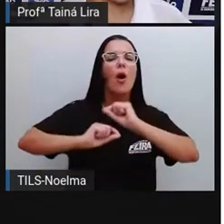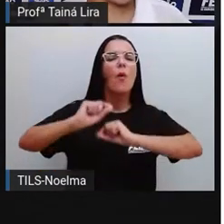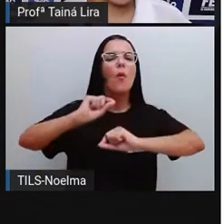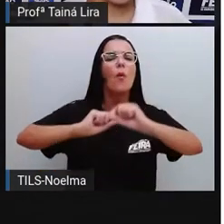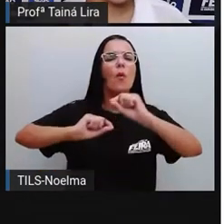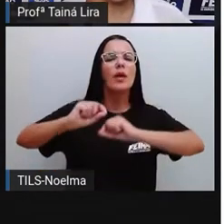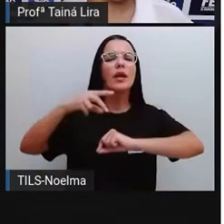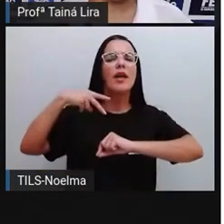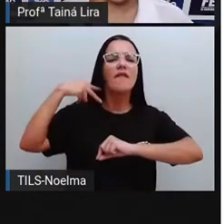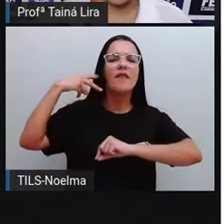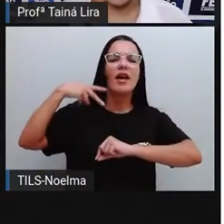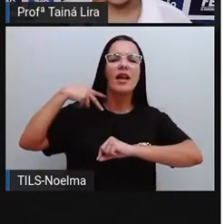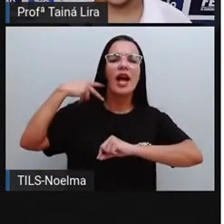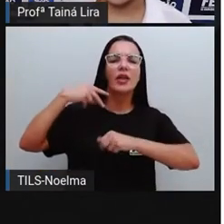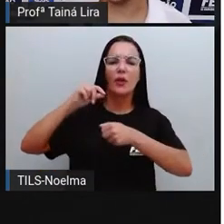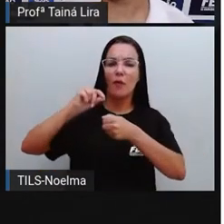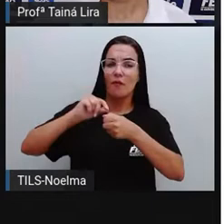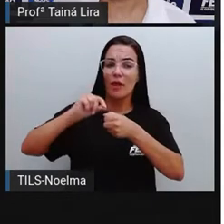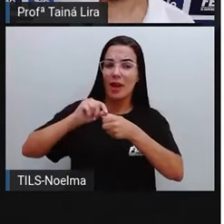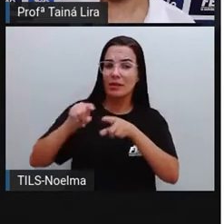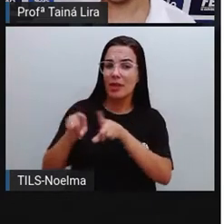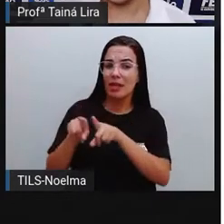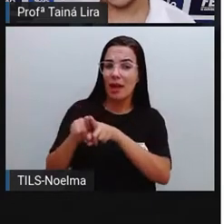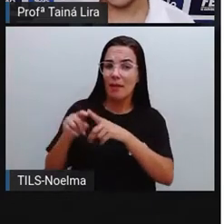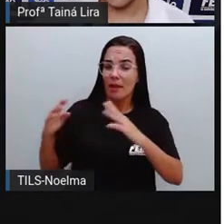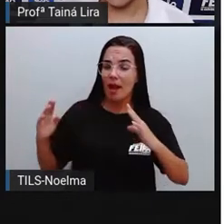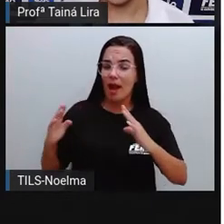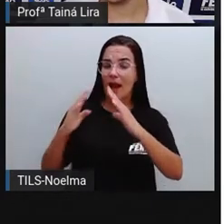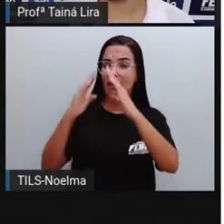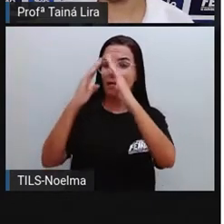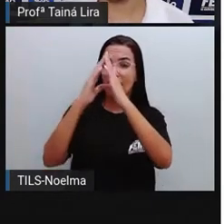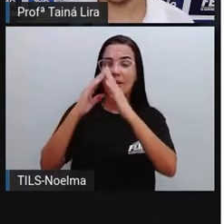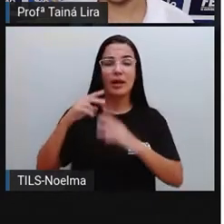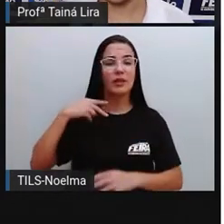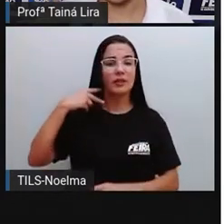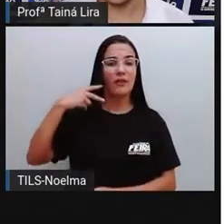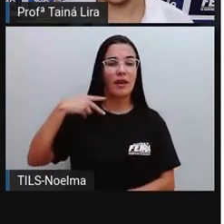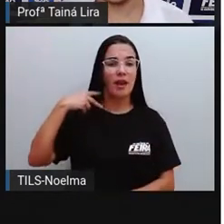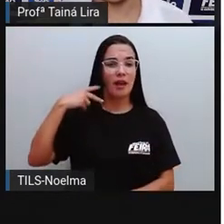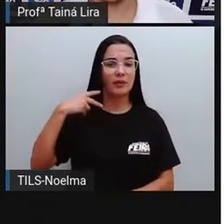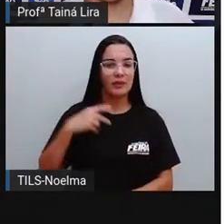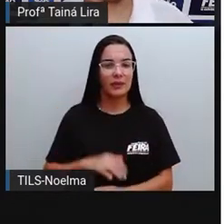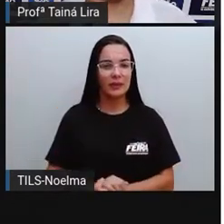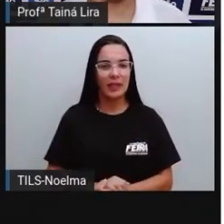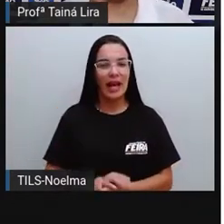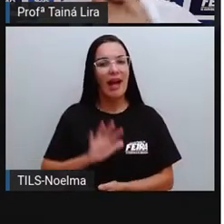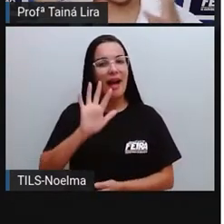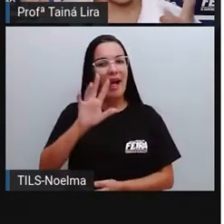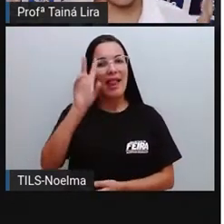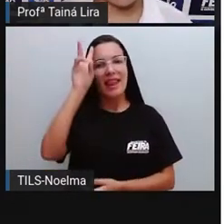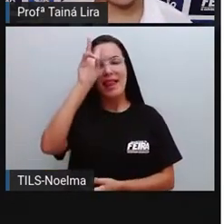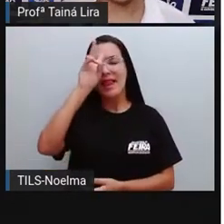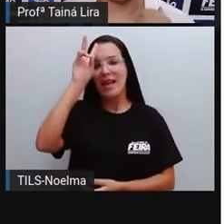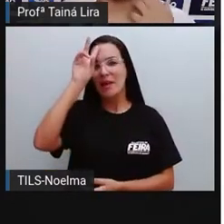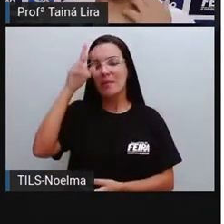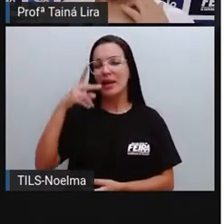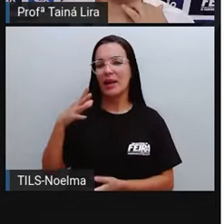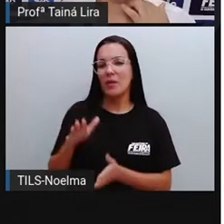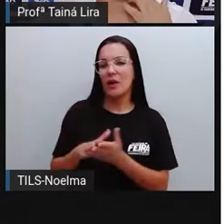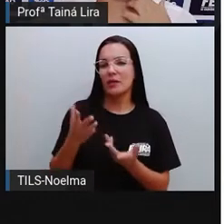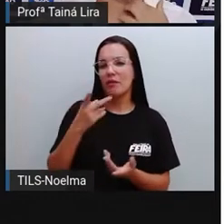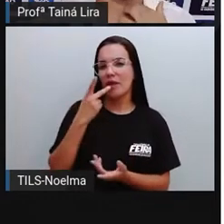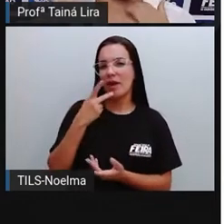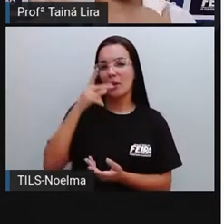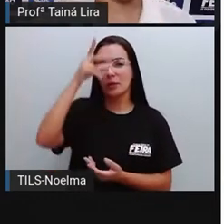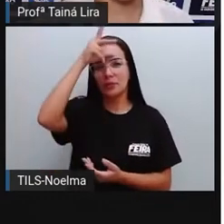Câmara de Vereadores. Vocês lembram que a PRO falou na aula de gestão do município, né, que